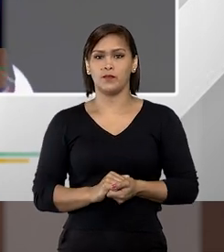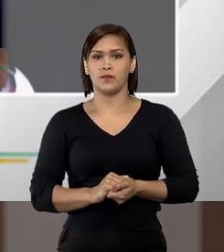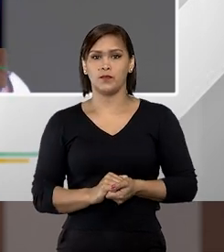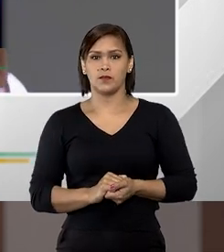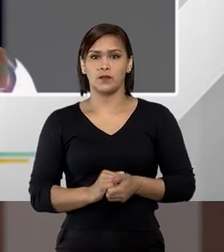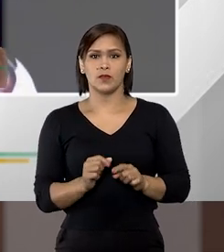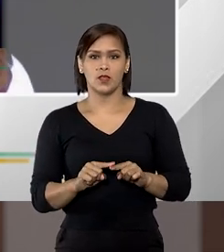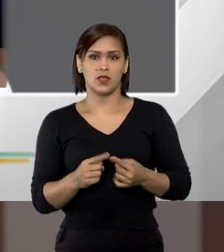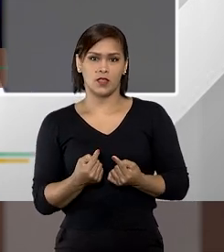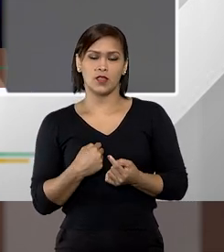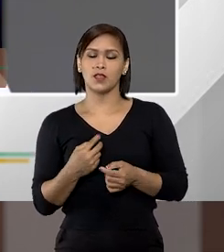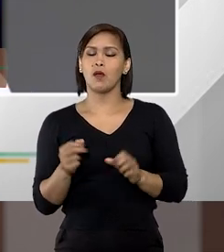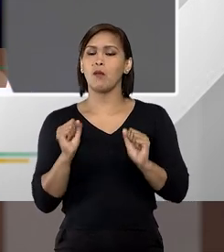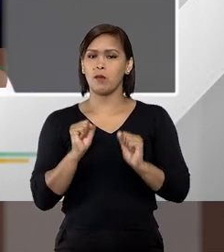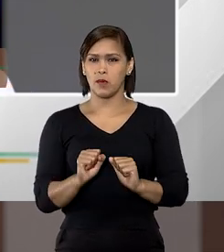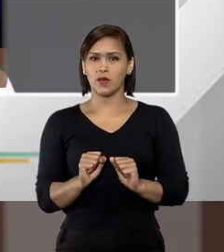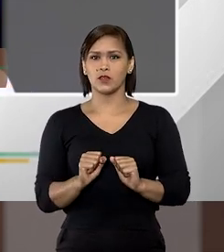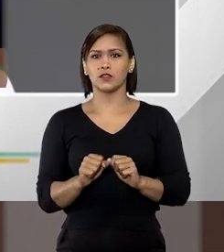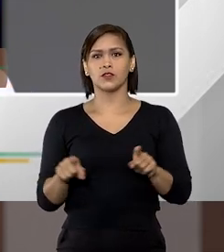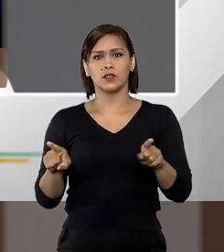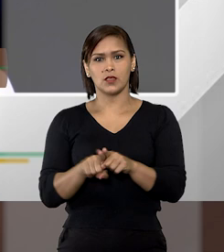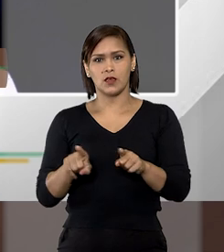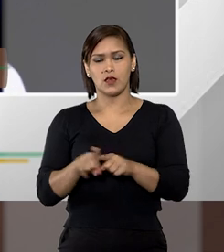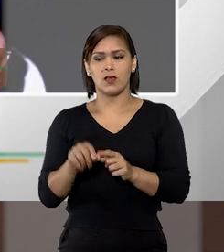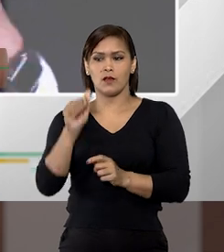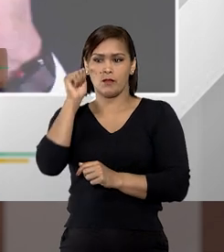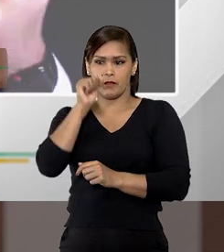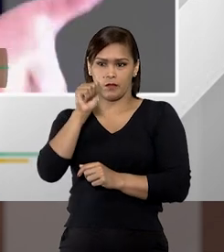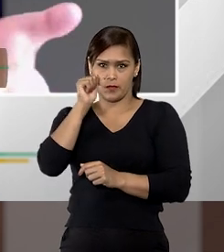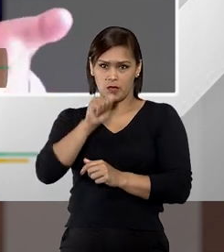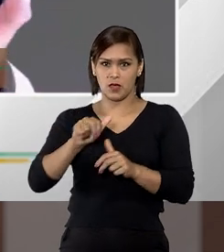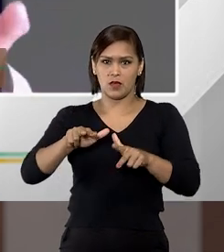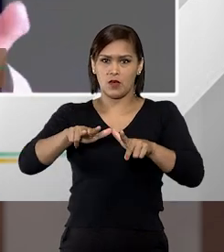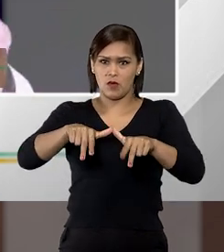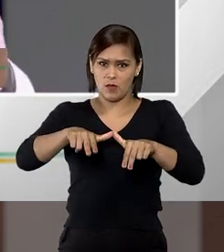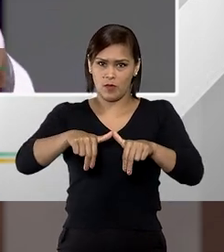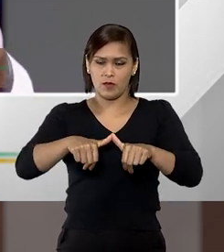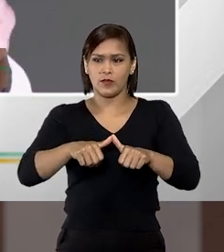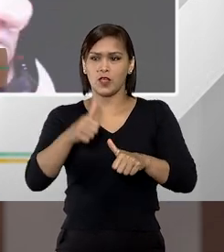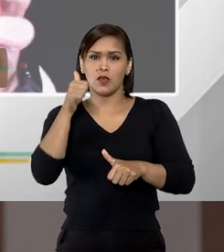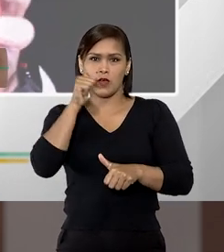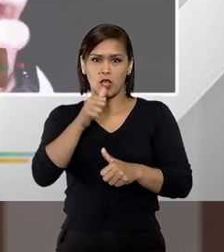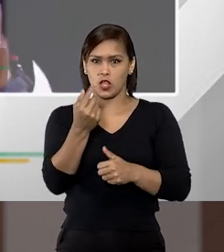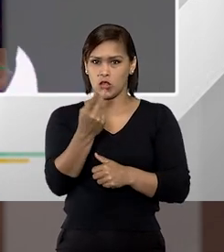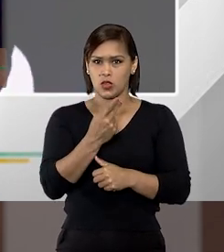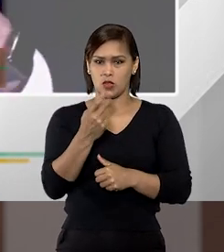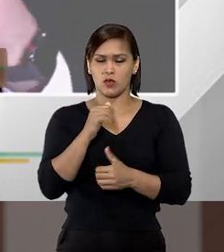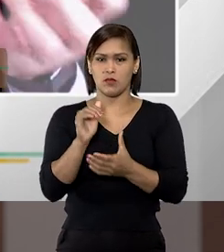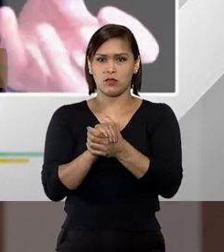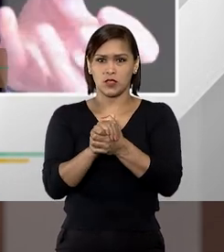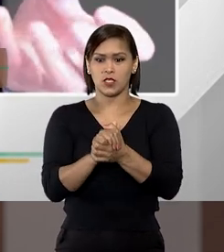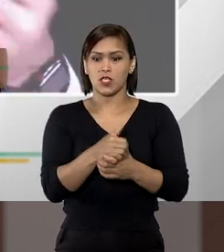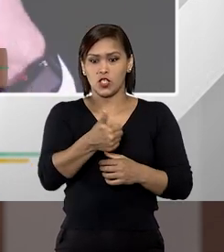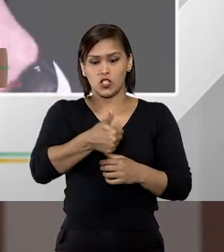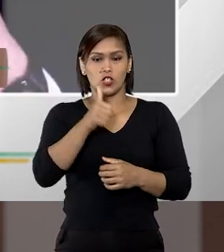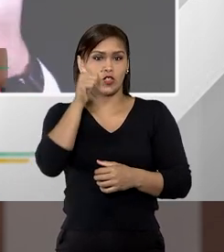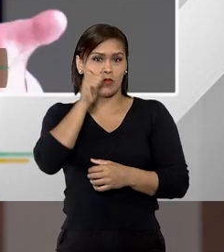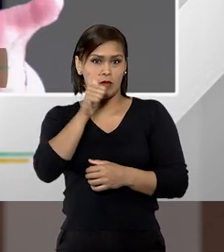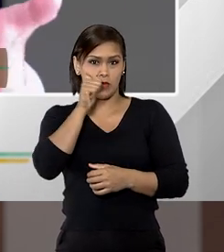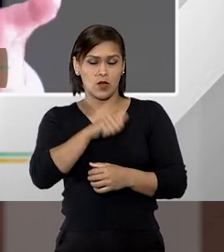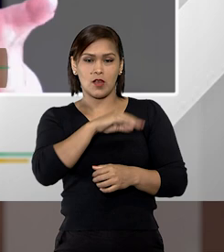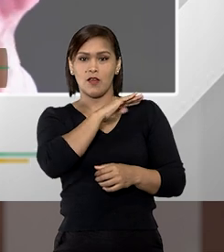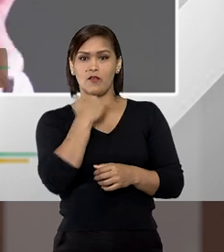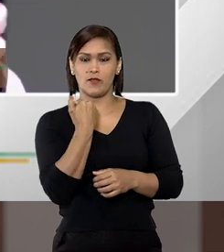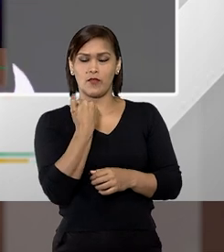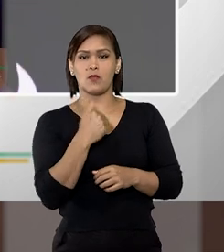isso vale tanto para relações homoafetivas entre mulheres também se uma delas for morta em razão da